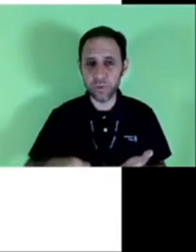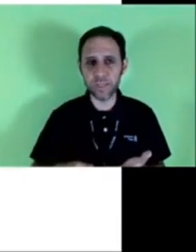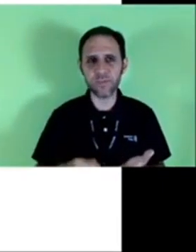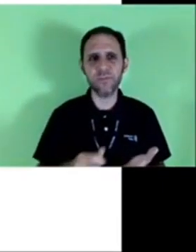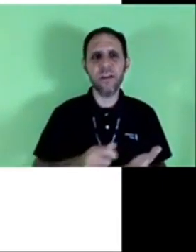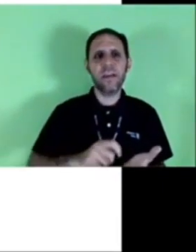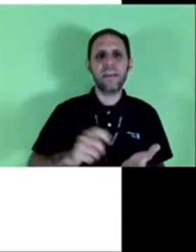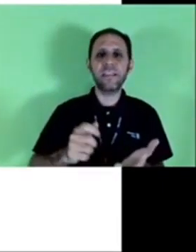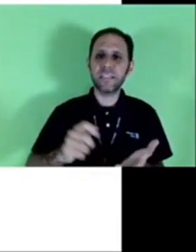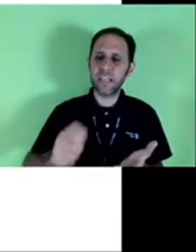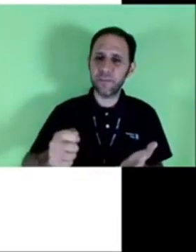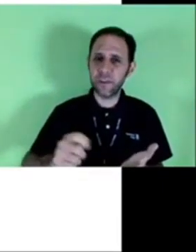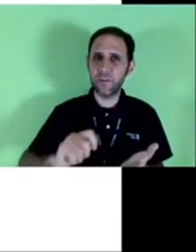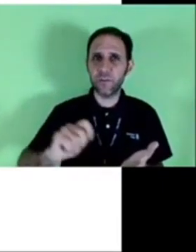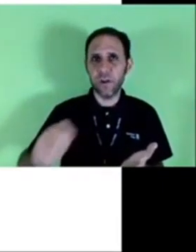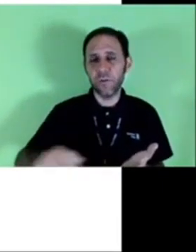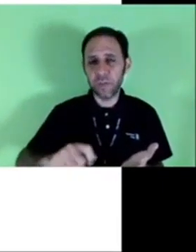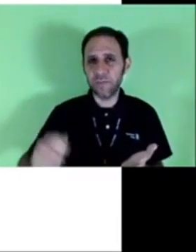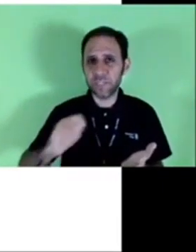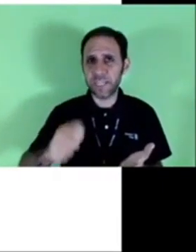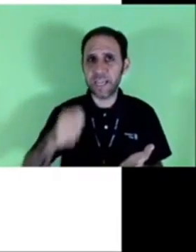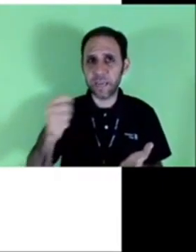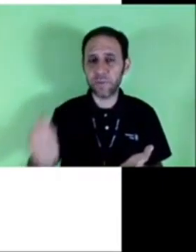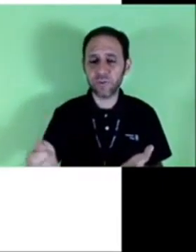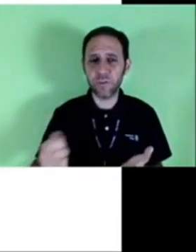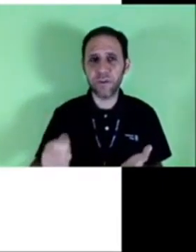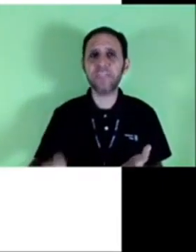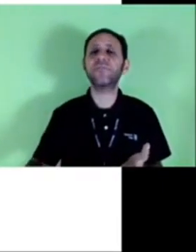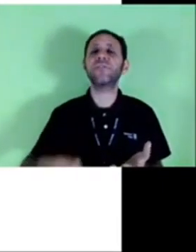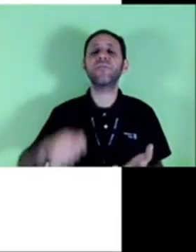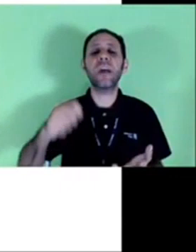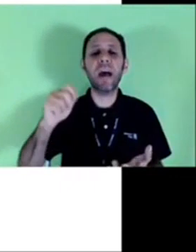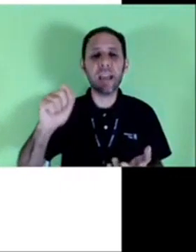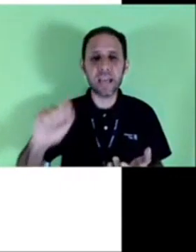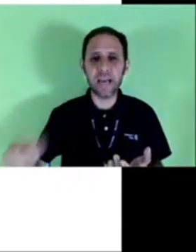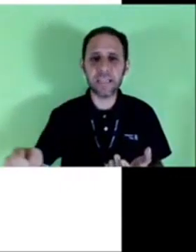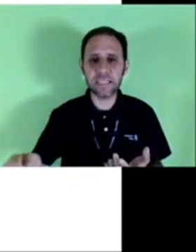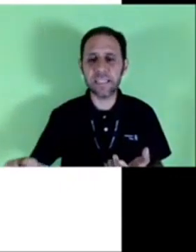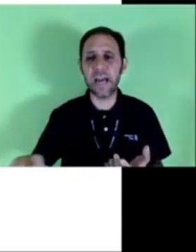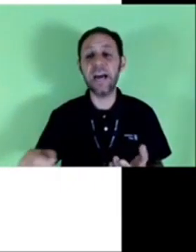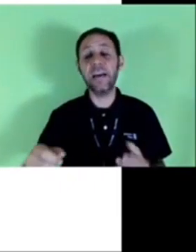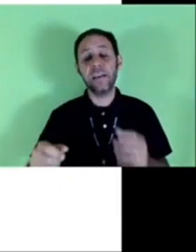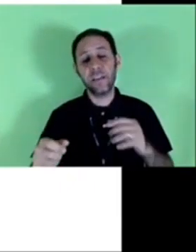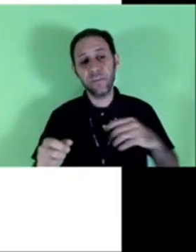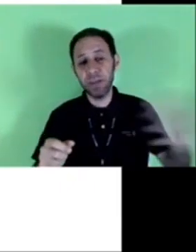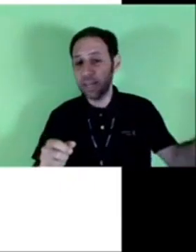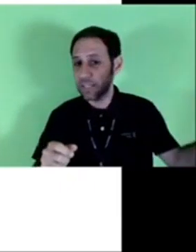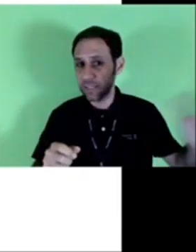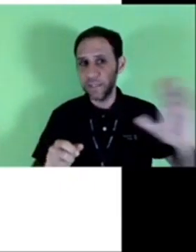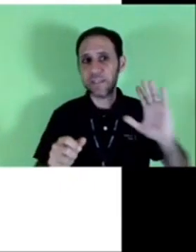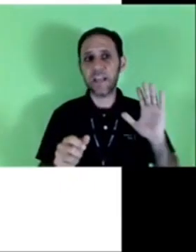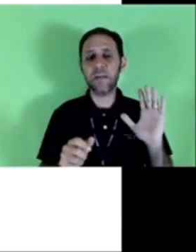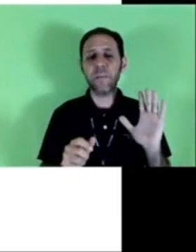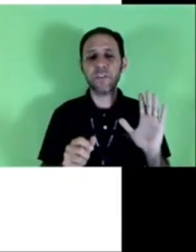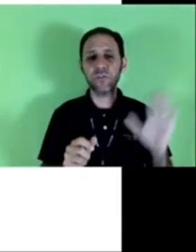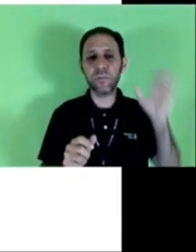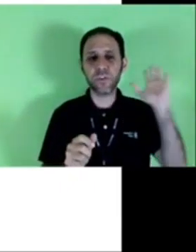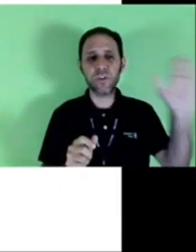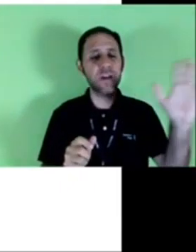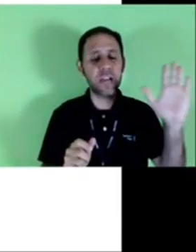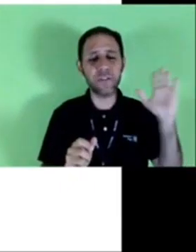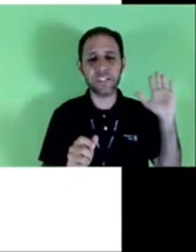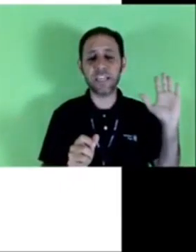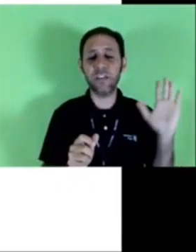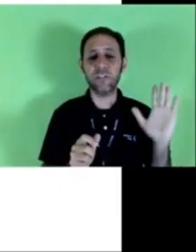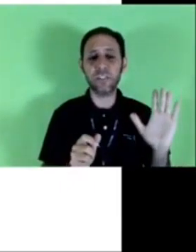punho isso e escrever o que você quer que a pessoa faça no seu lugar, assinar e beleza. Entrega para a pessoa,